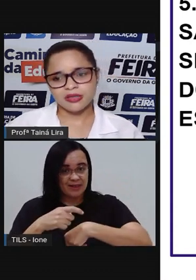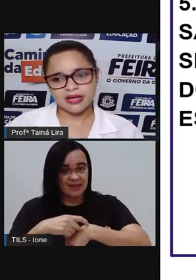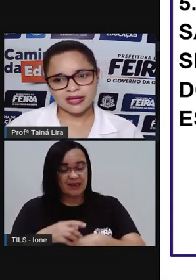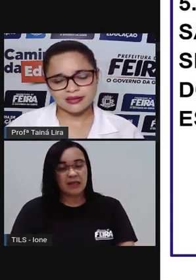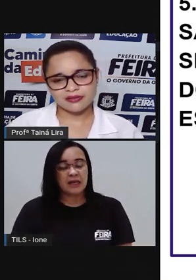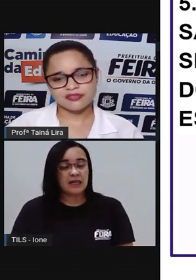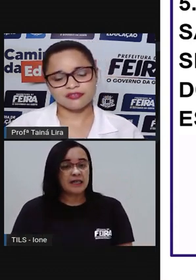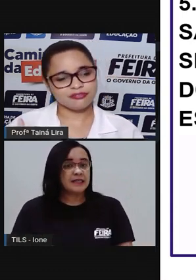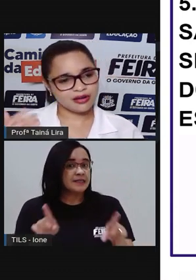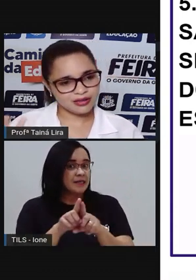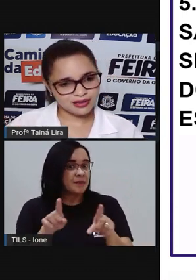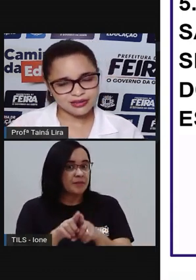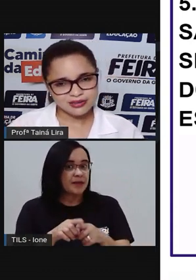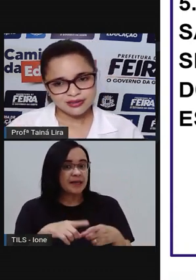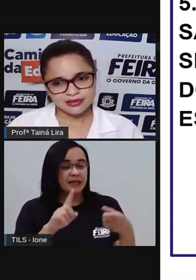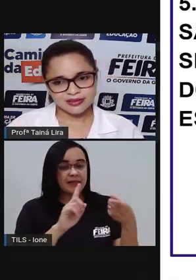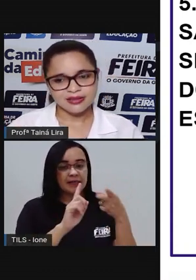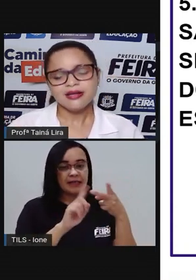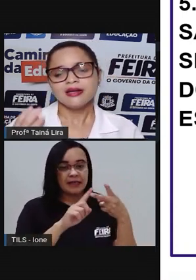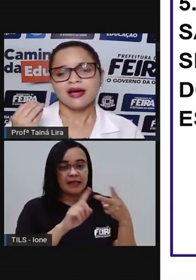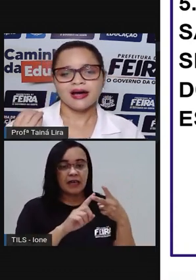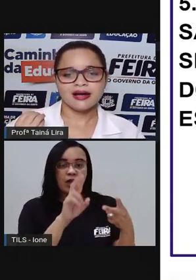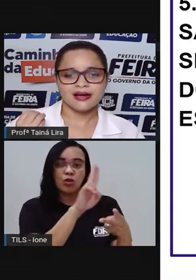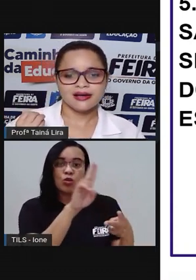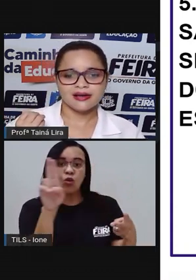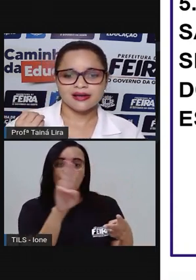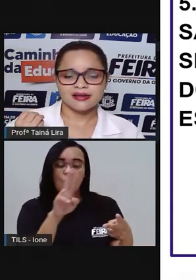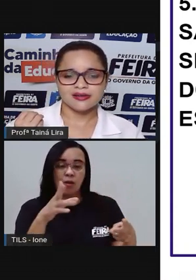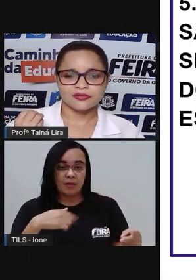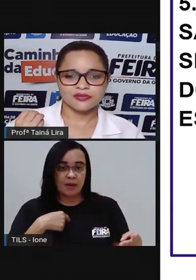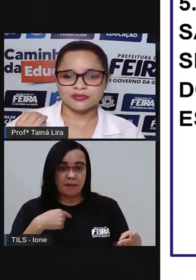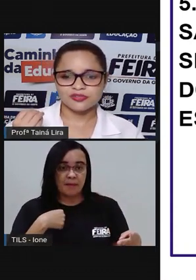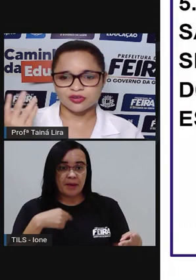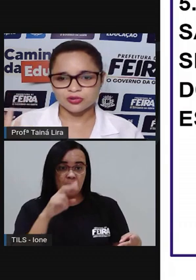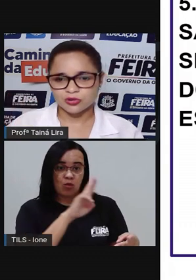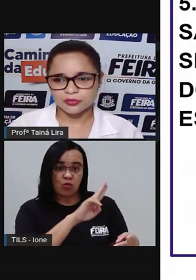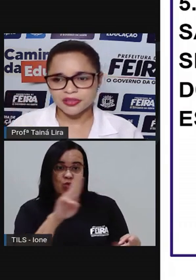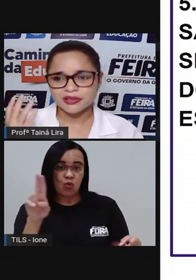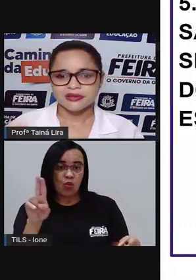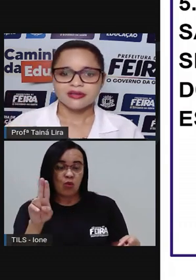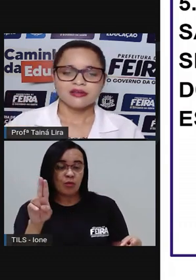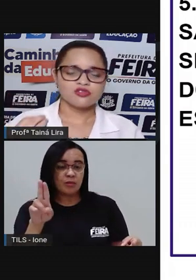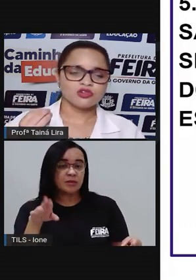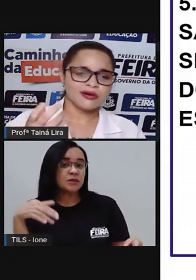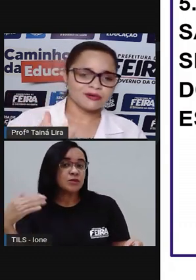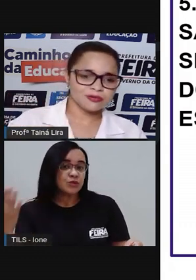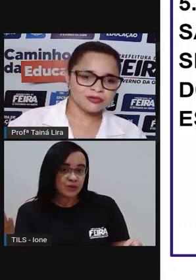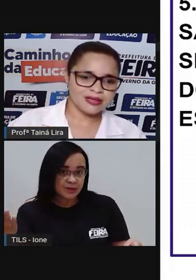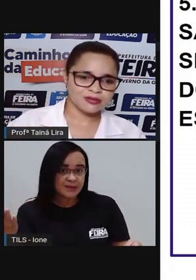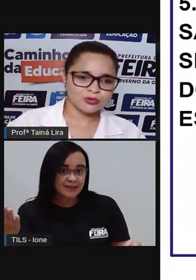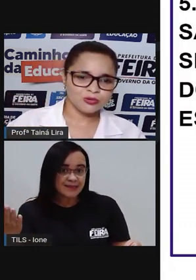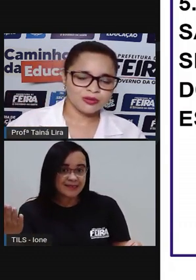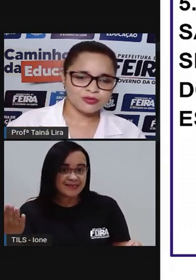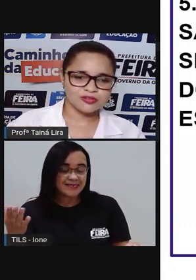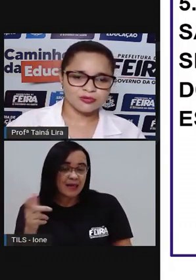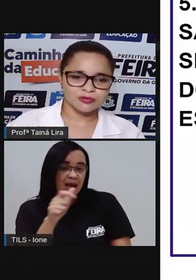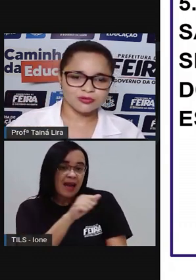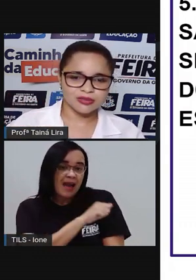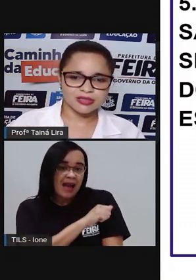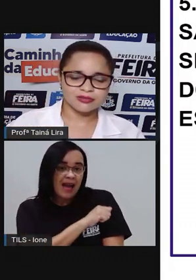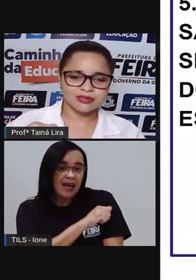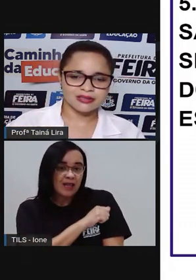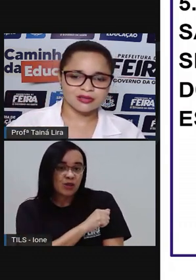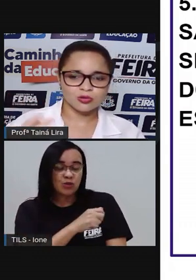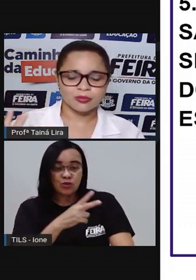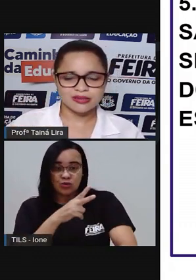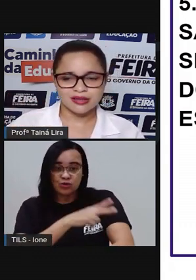Meu nome é E aí você fala Né O seu nome Sou aluno da turma Do segundo